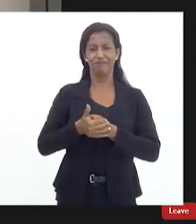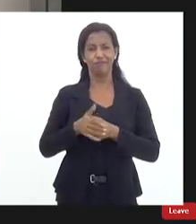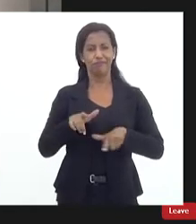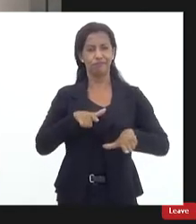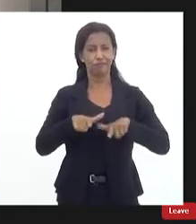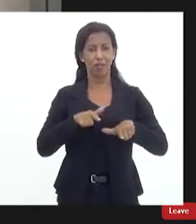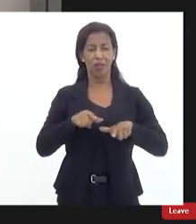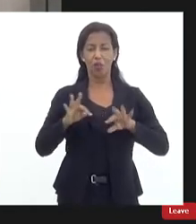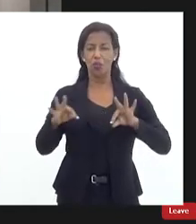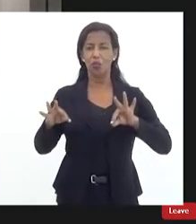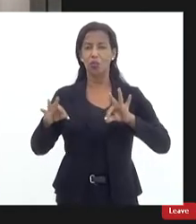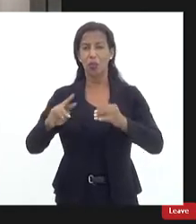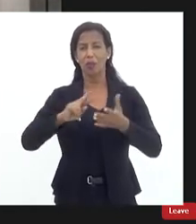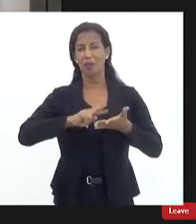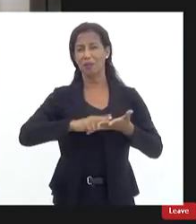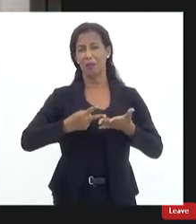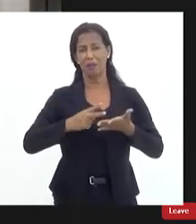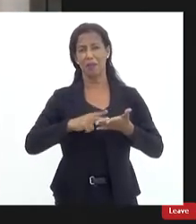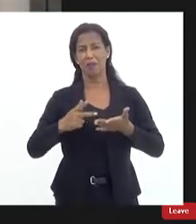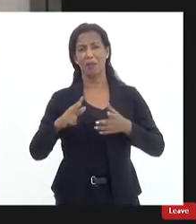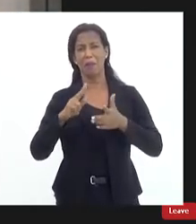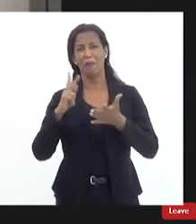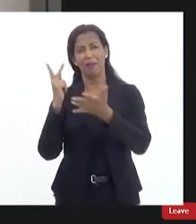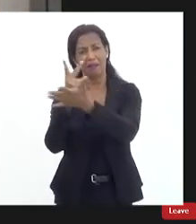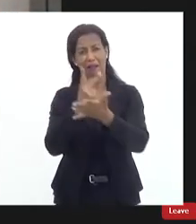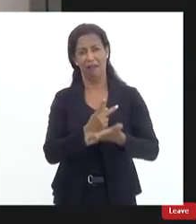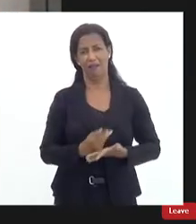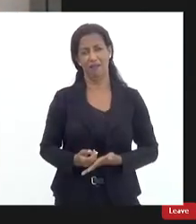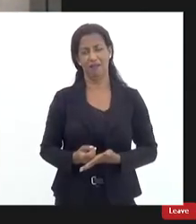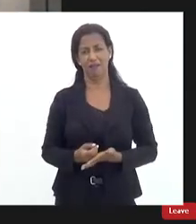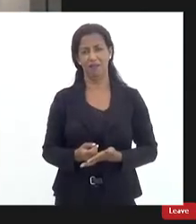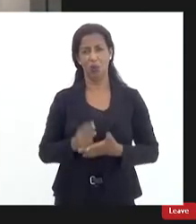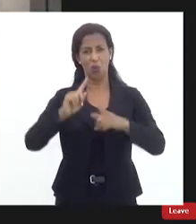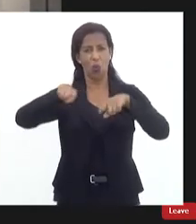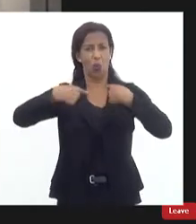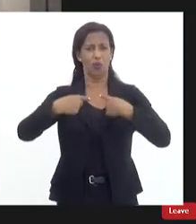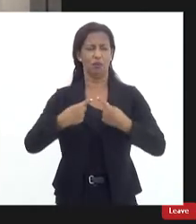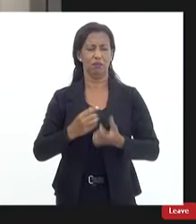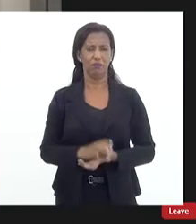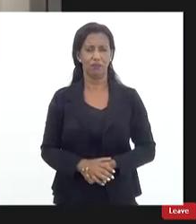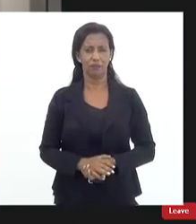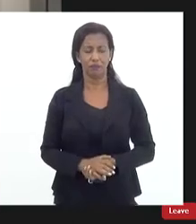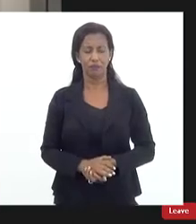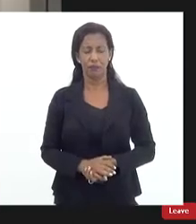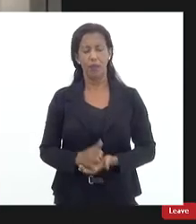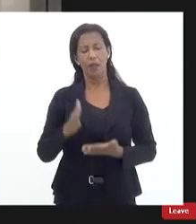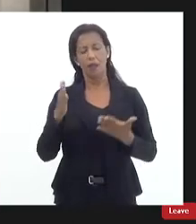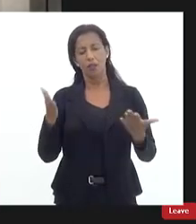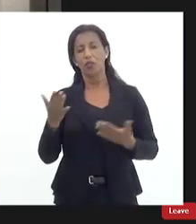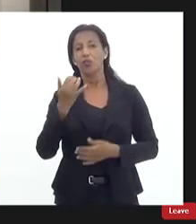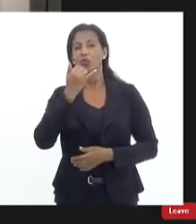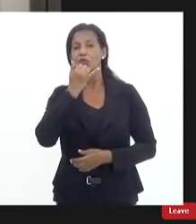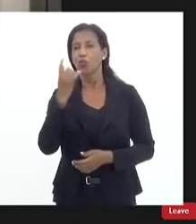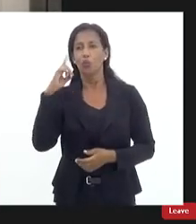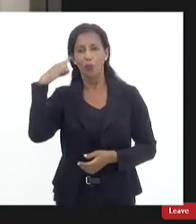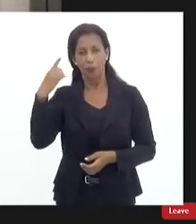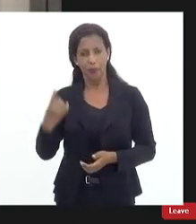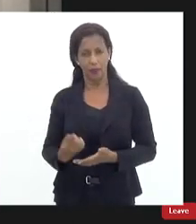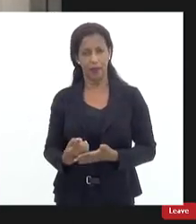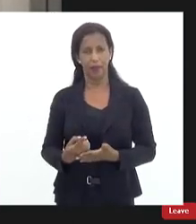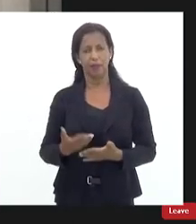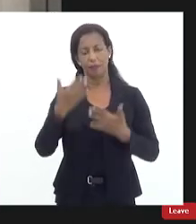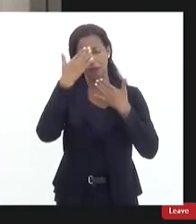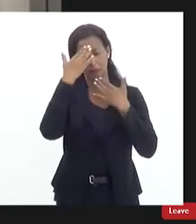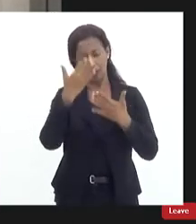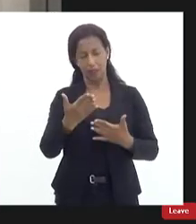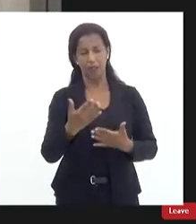toda a interpretação é feita por mal desculpa Dani mas eu agradeço aqui a interferência de vocês a presença de